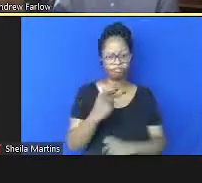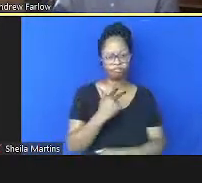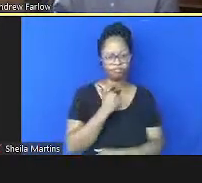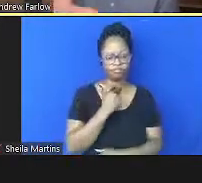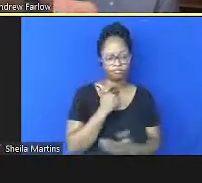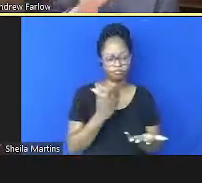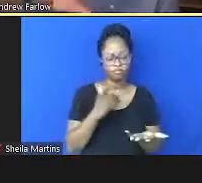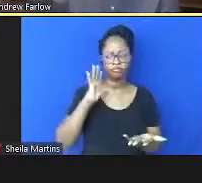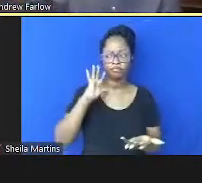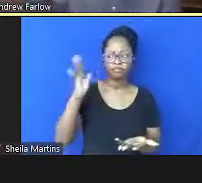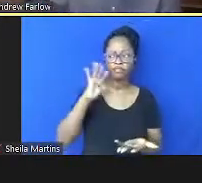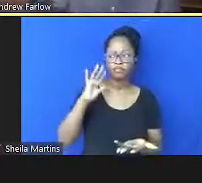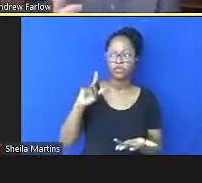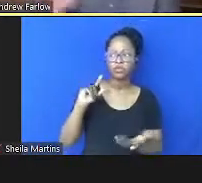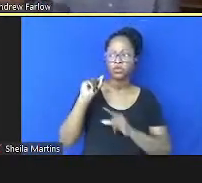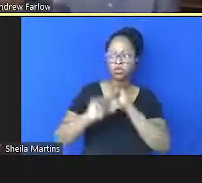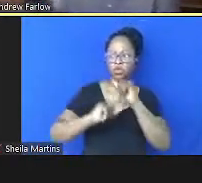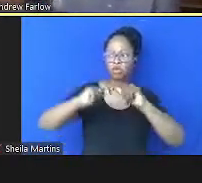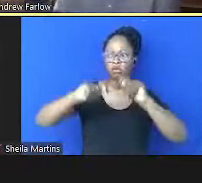somente essa